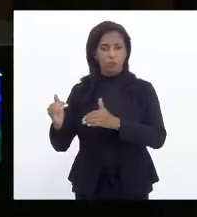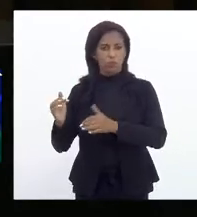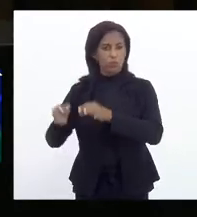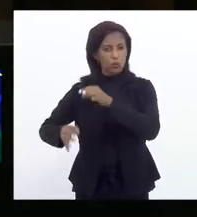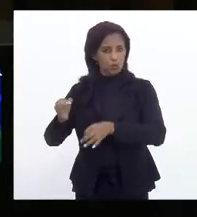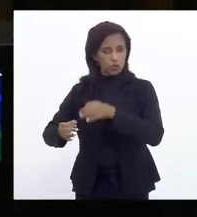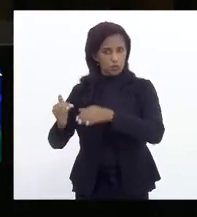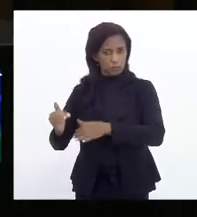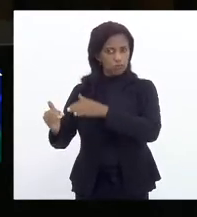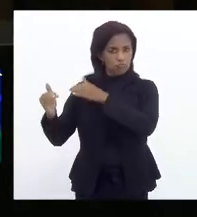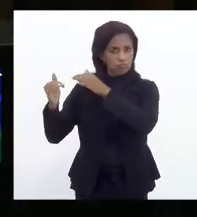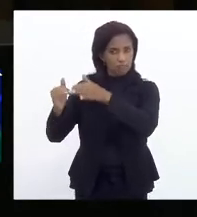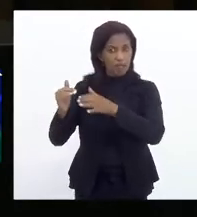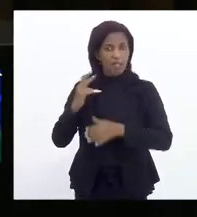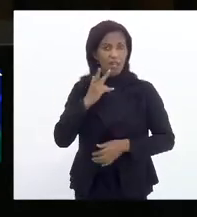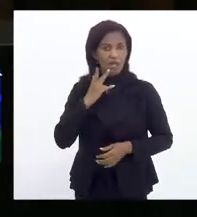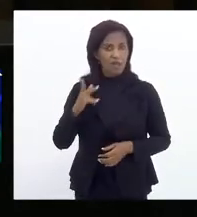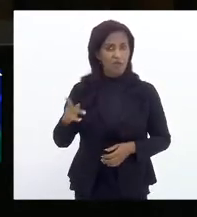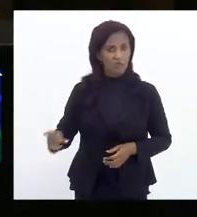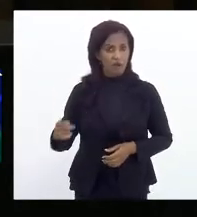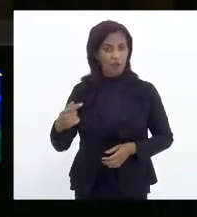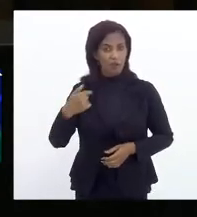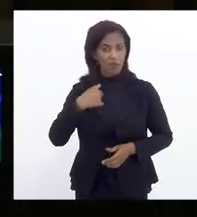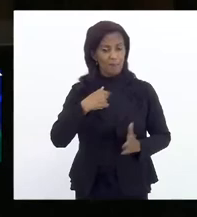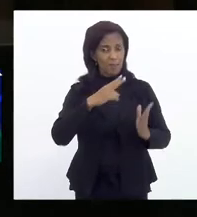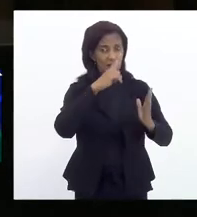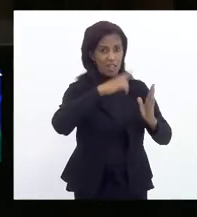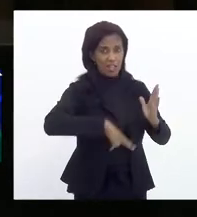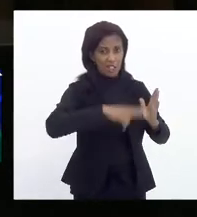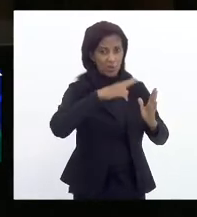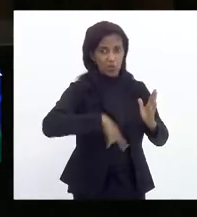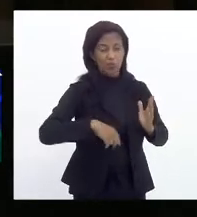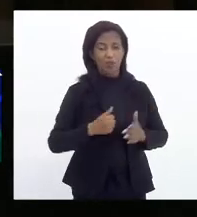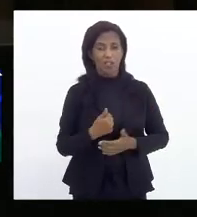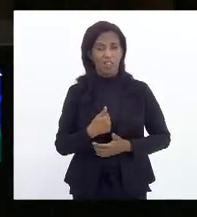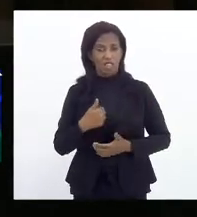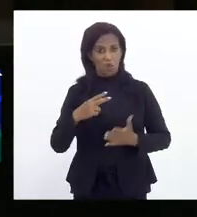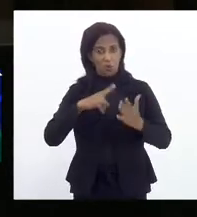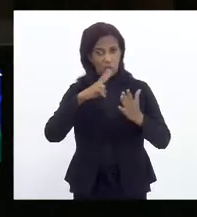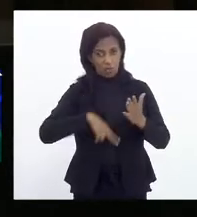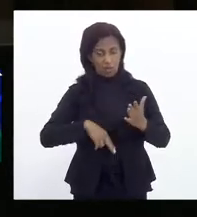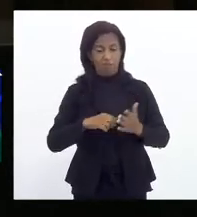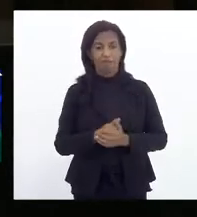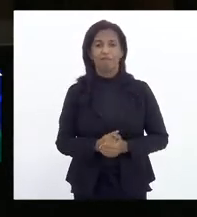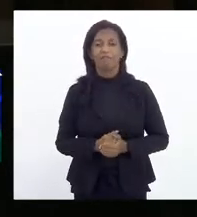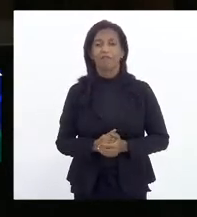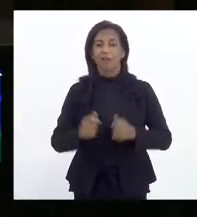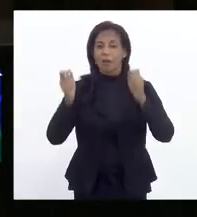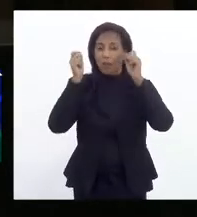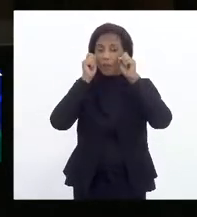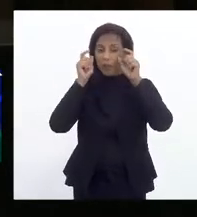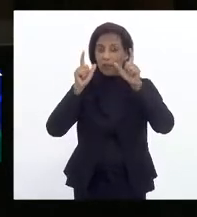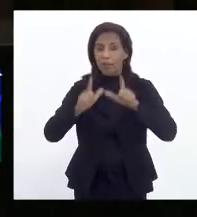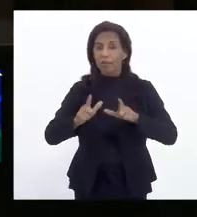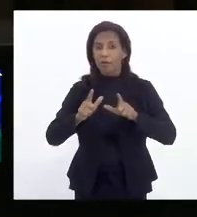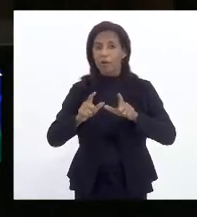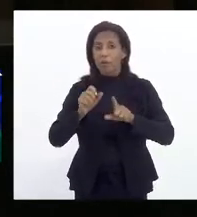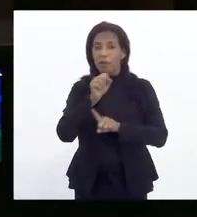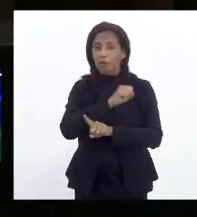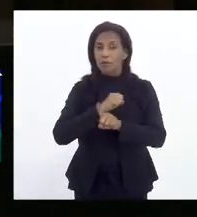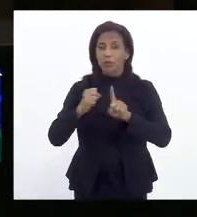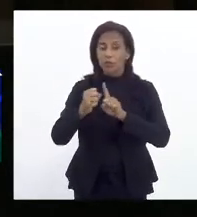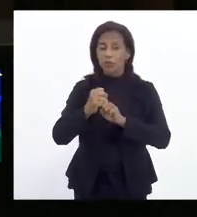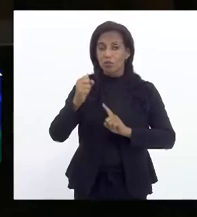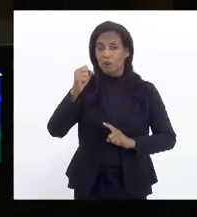Rangel, ele diz, na minha leitura, na leitura que fiz da decisão, é um alerta para a sociedade